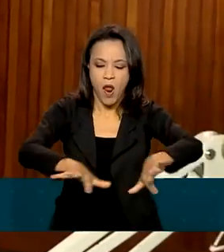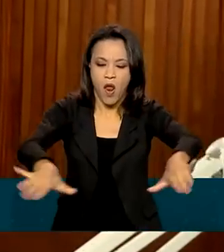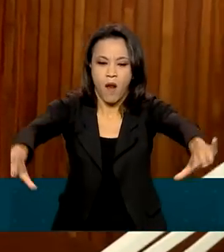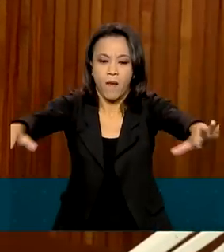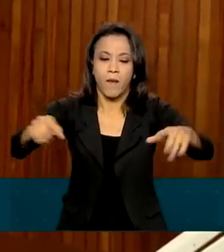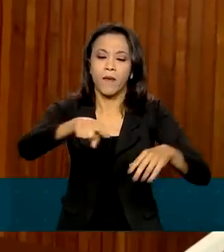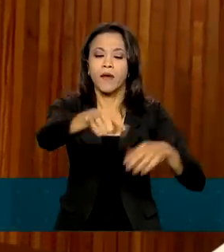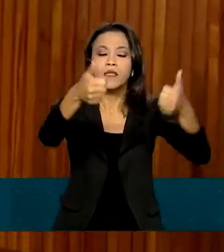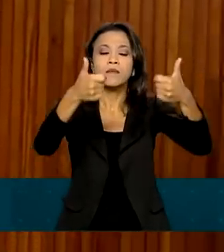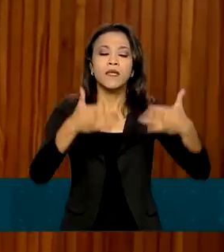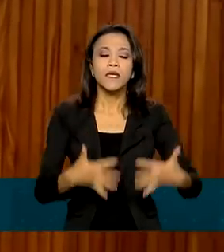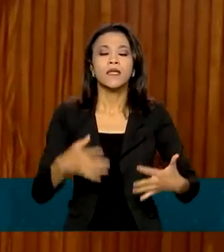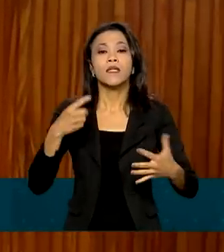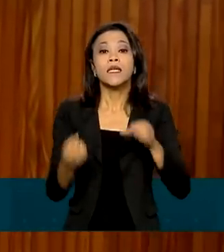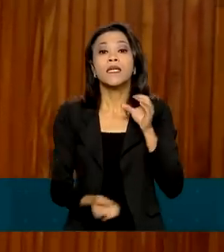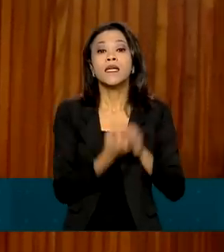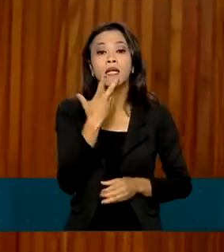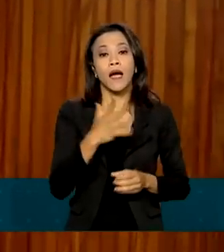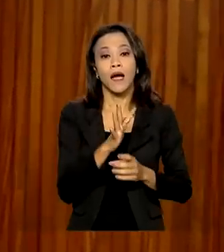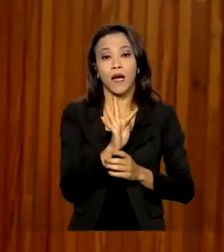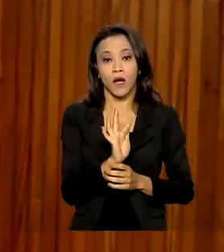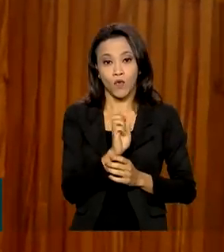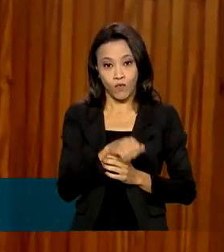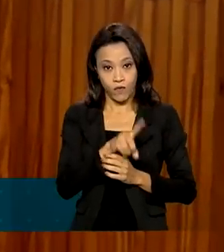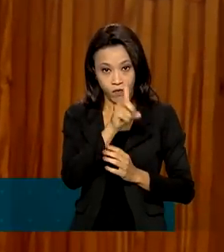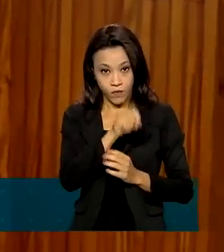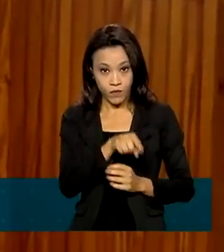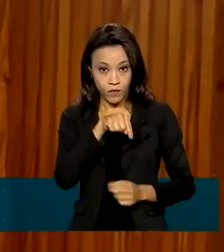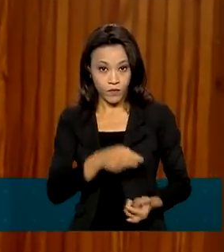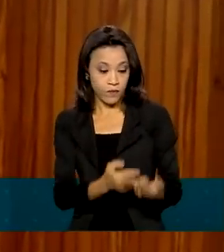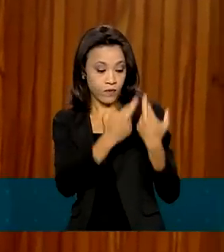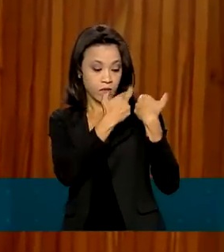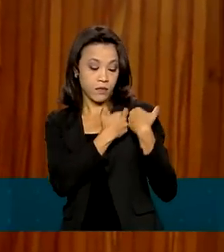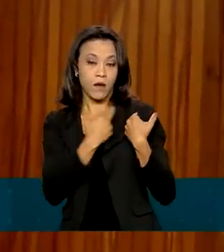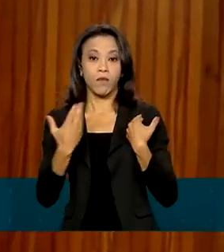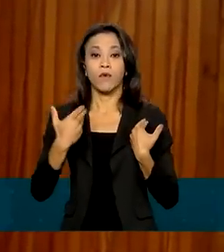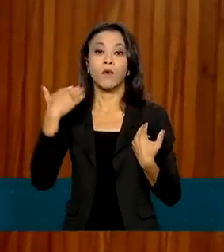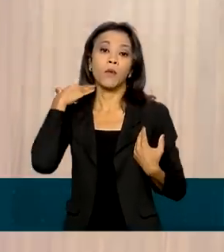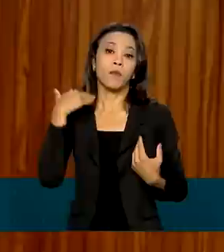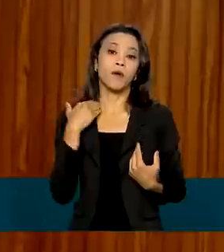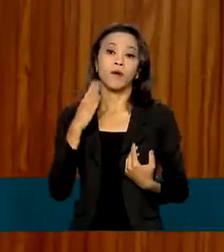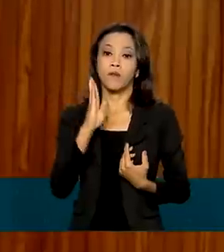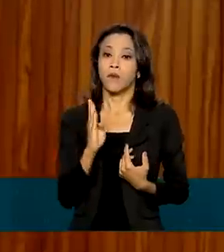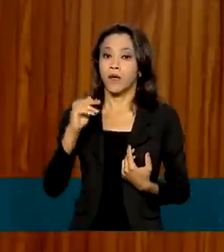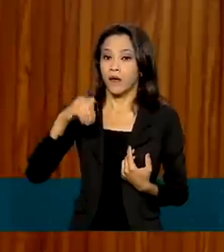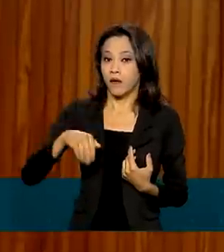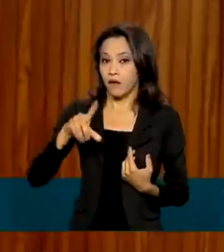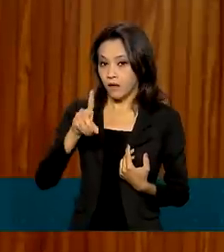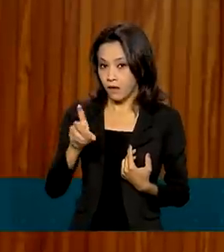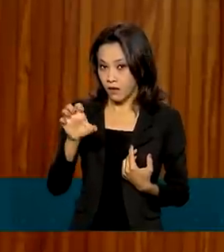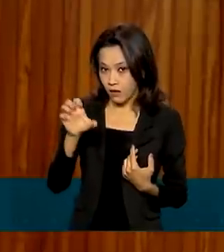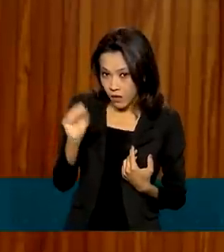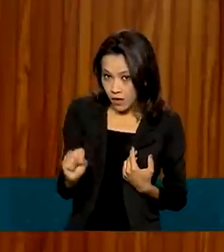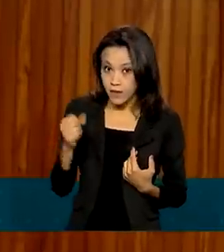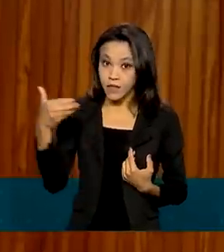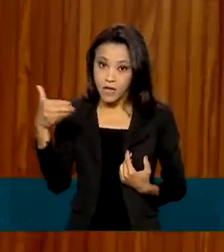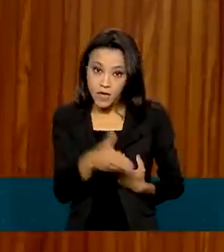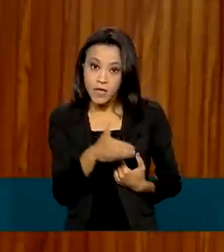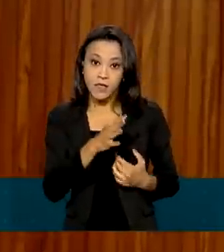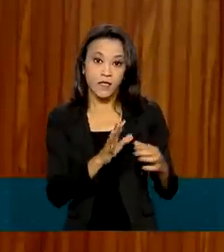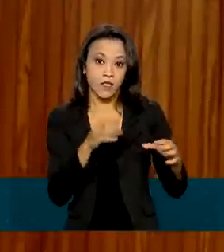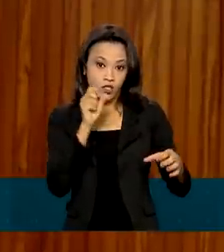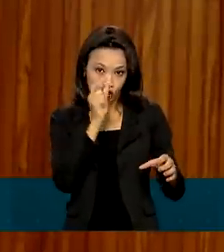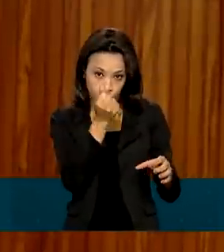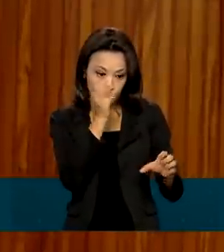empreendedor. É um fundo que seria tocado pelo BNDES para desenvolver uma nova economia verde na região. Esse fundo transformaria a região,